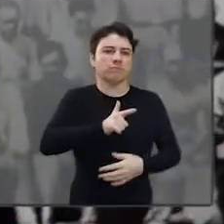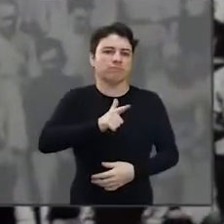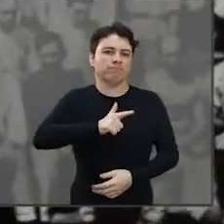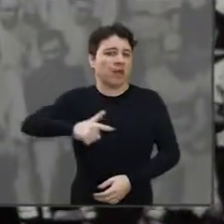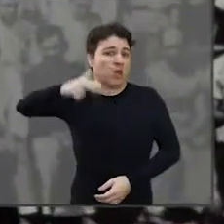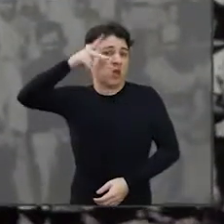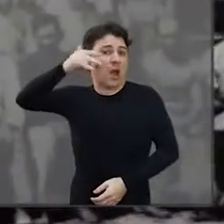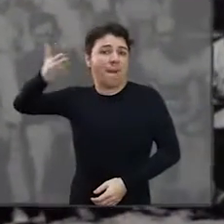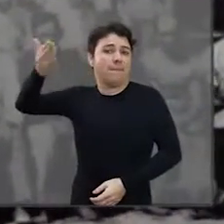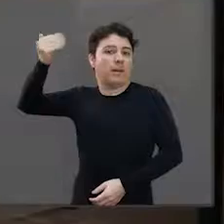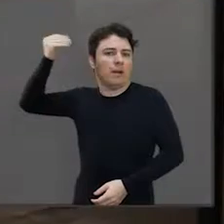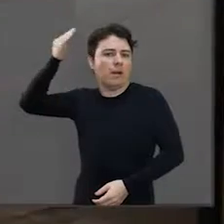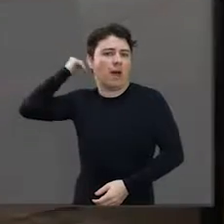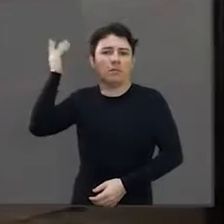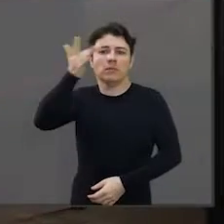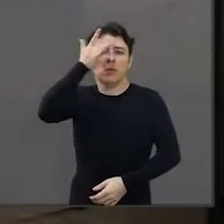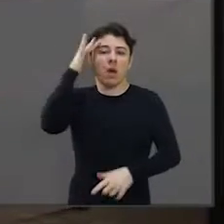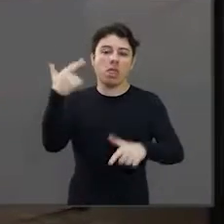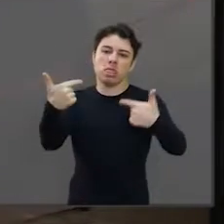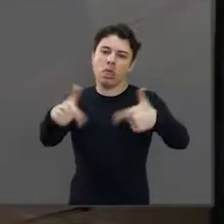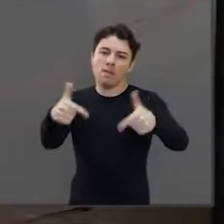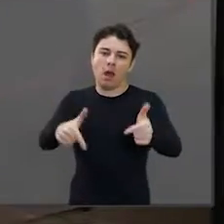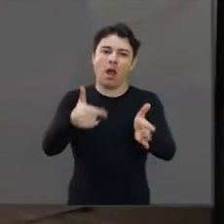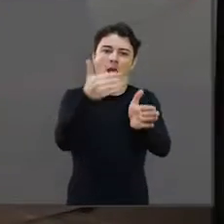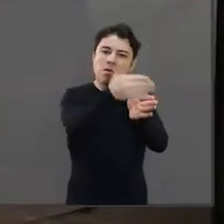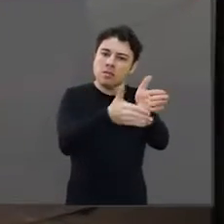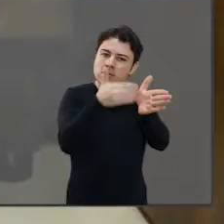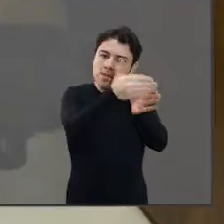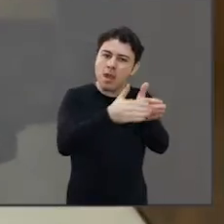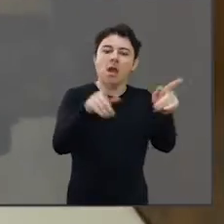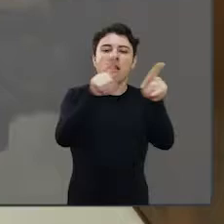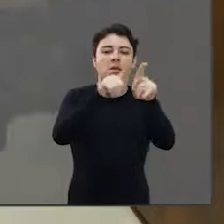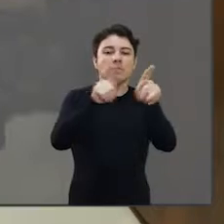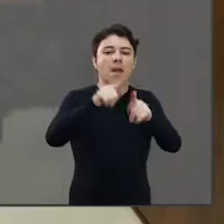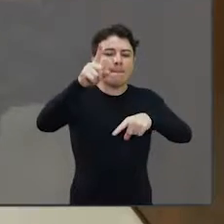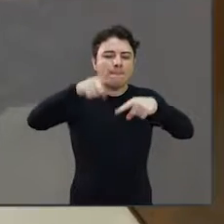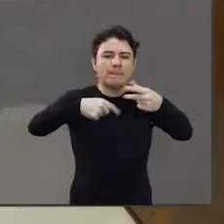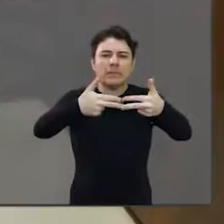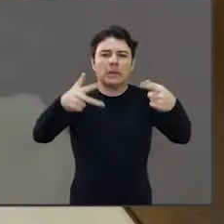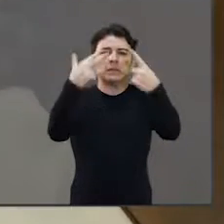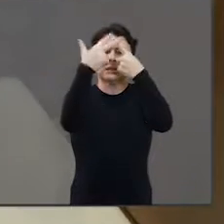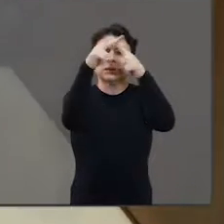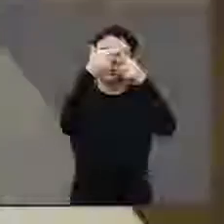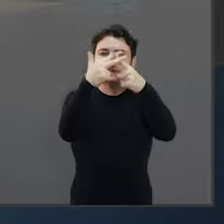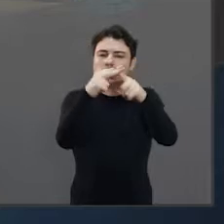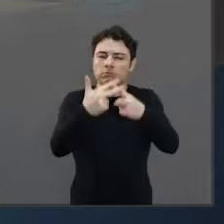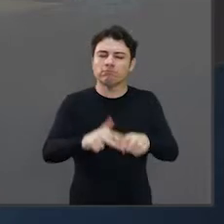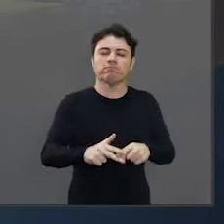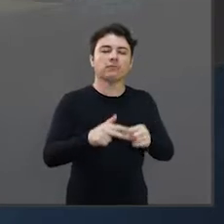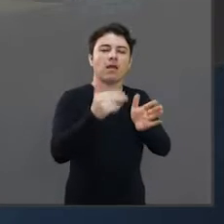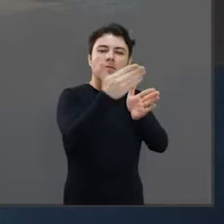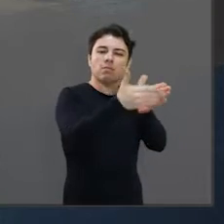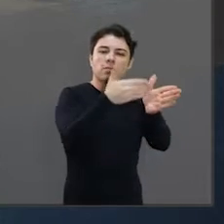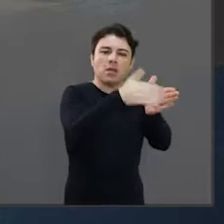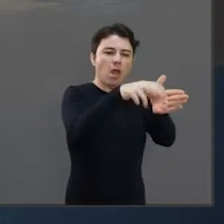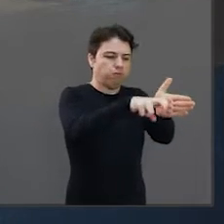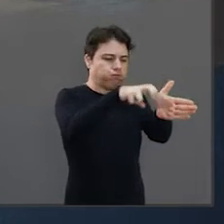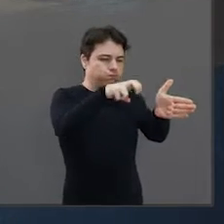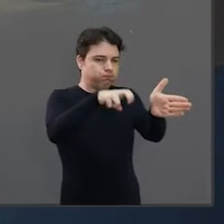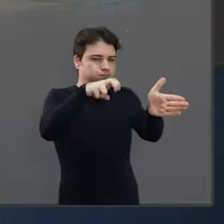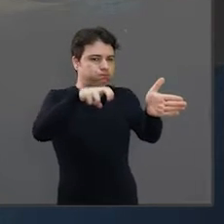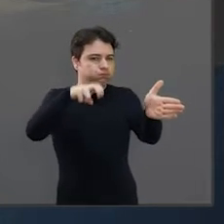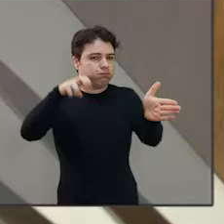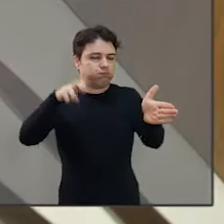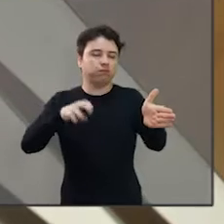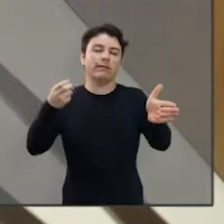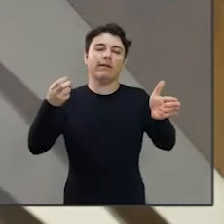temos a história da ferrovia e dos ferroviários, os objetos em si das oficinas que trabalhavam com